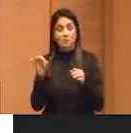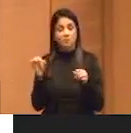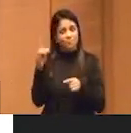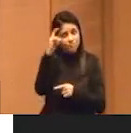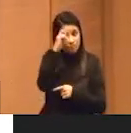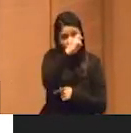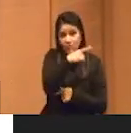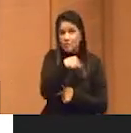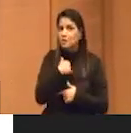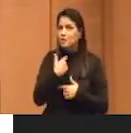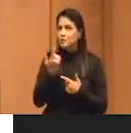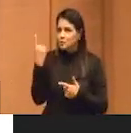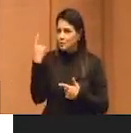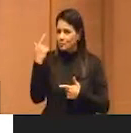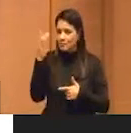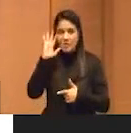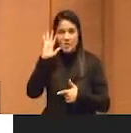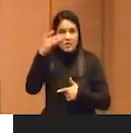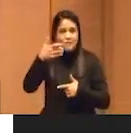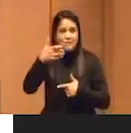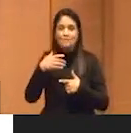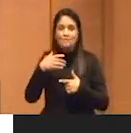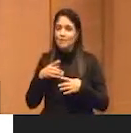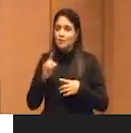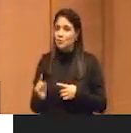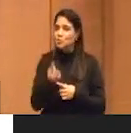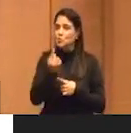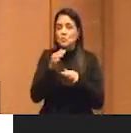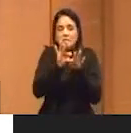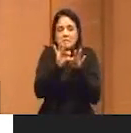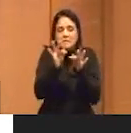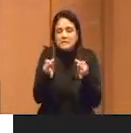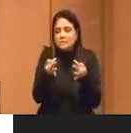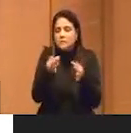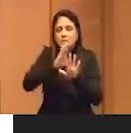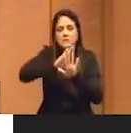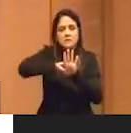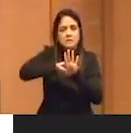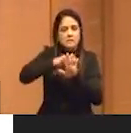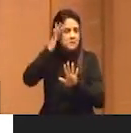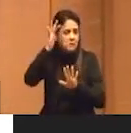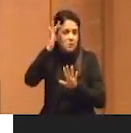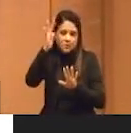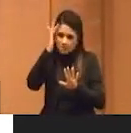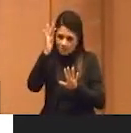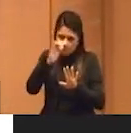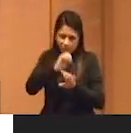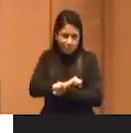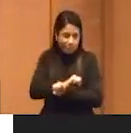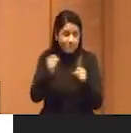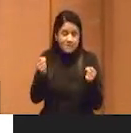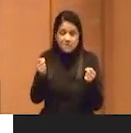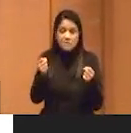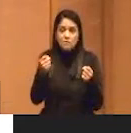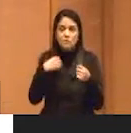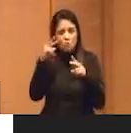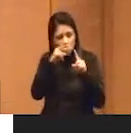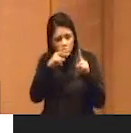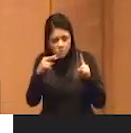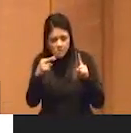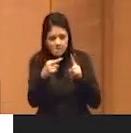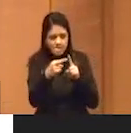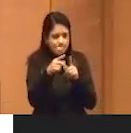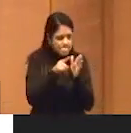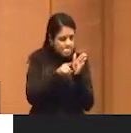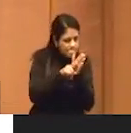complexa que não dá para você tentar resolver com uma simples teoria, quer dizer, você tem que olhar meio que com um olhar de lince,